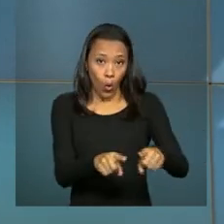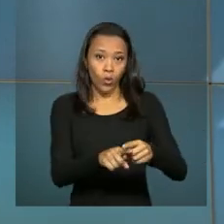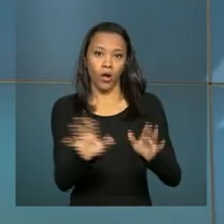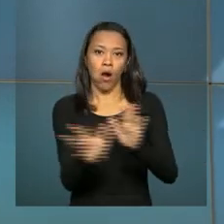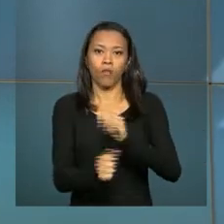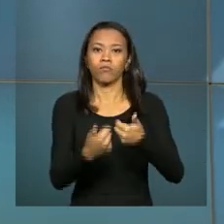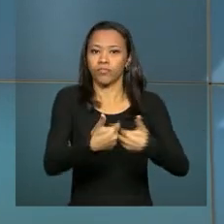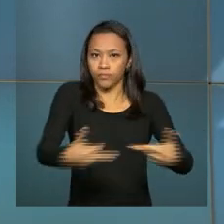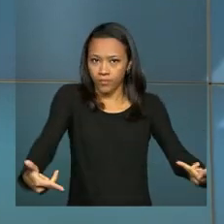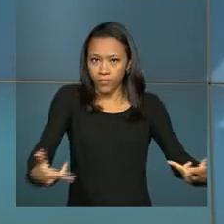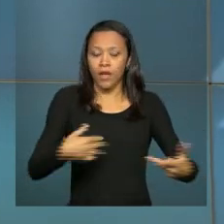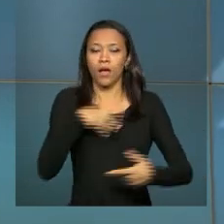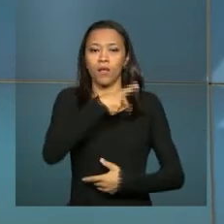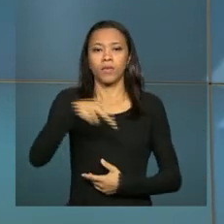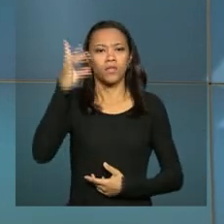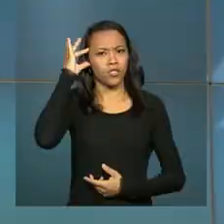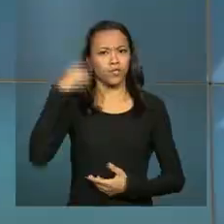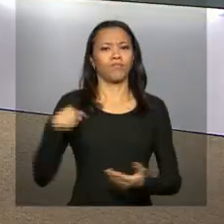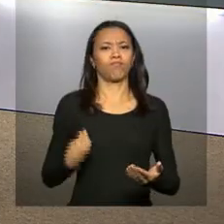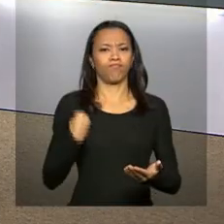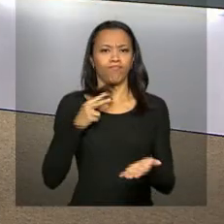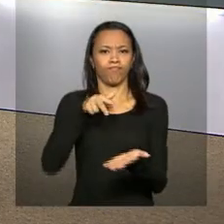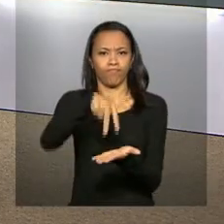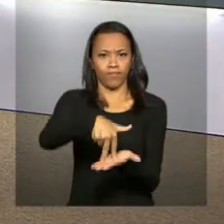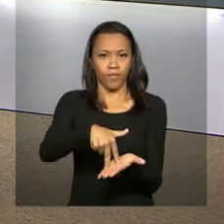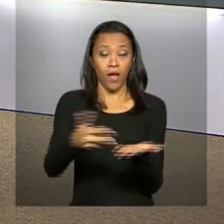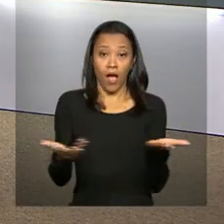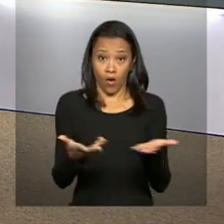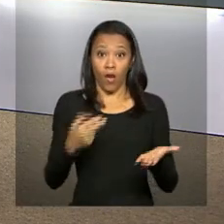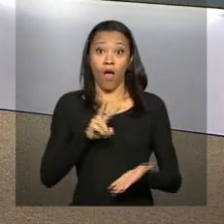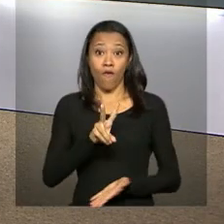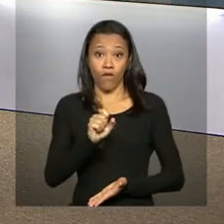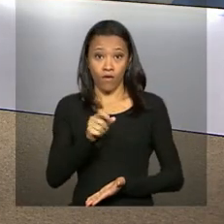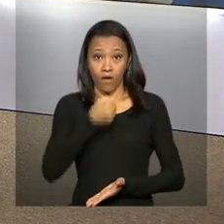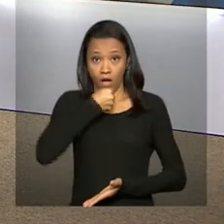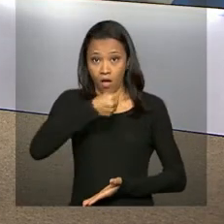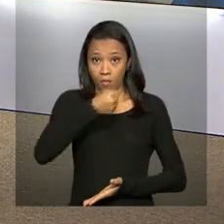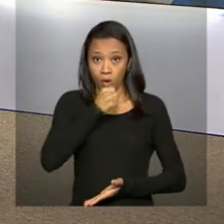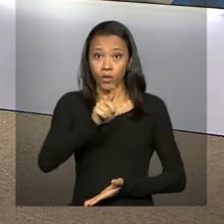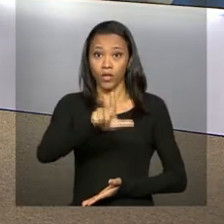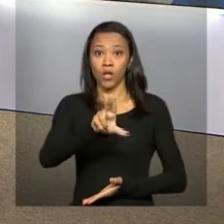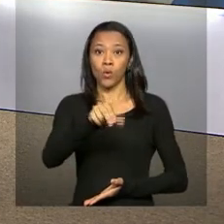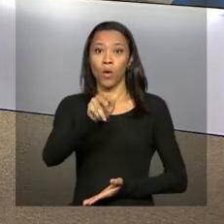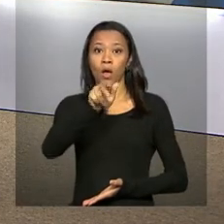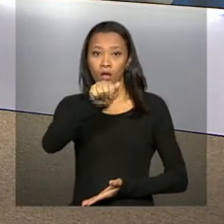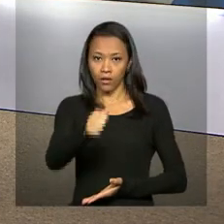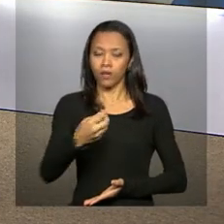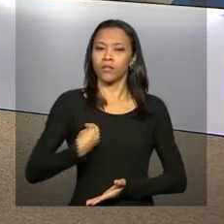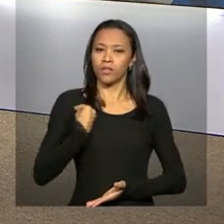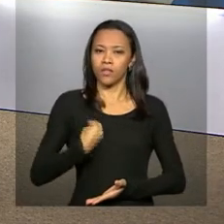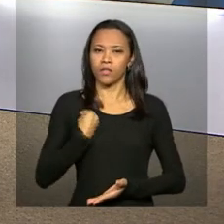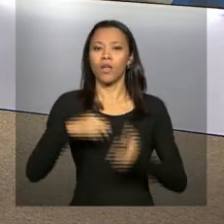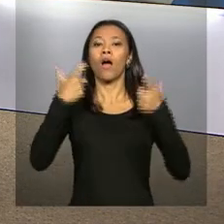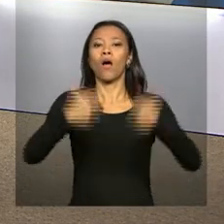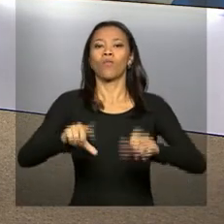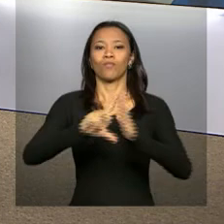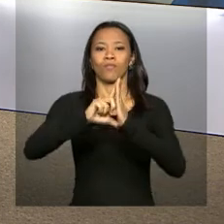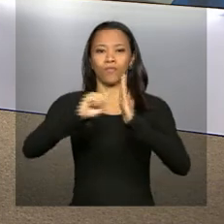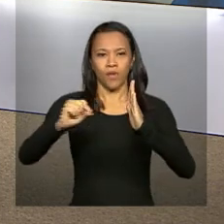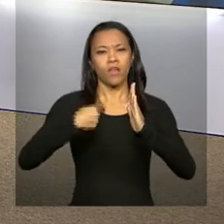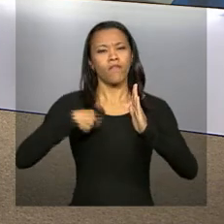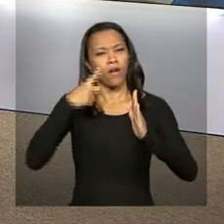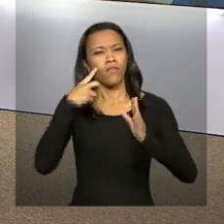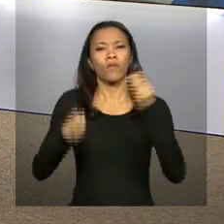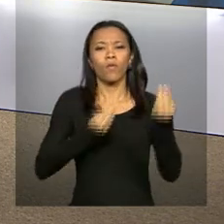presidenta Dilma Rousseff participa da cerimônia. Vamos falar ao vivo com a repórter Luana Karen, que está no Palácio do Planalto e vai